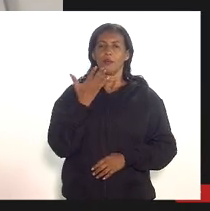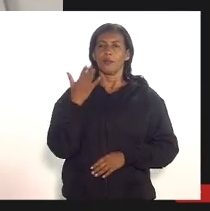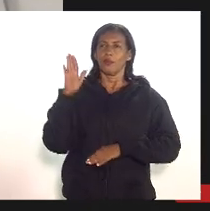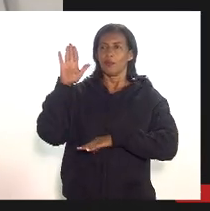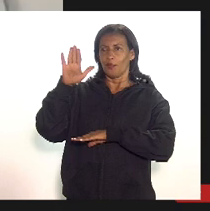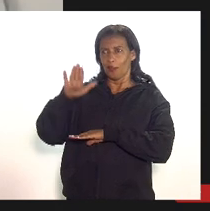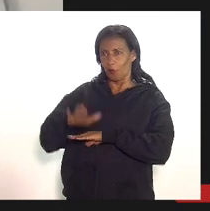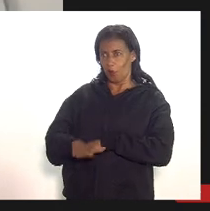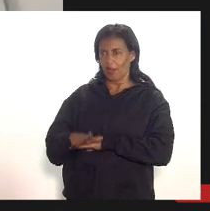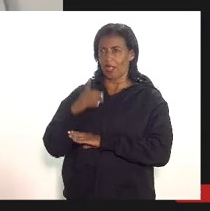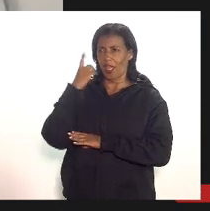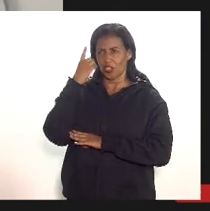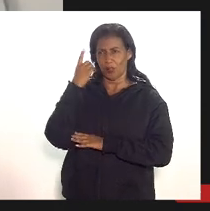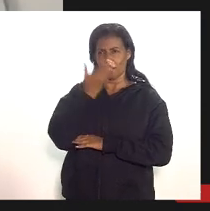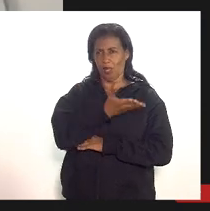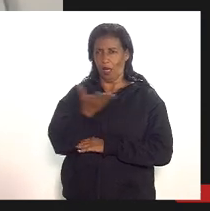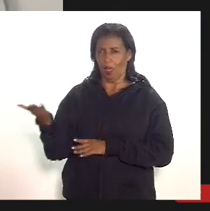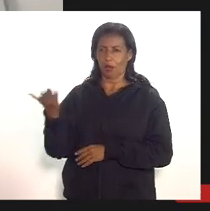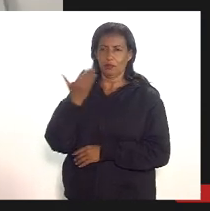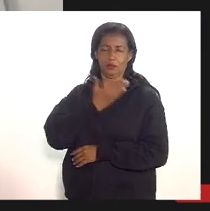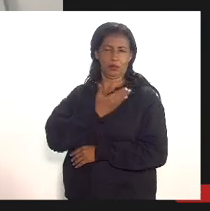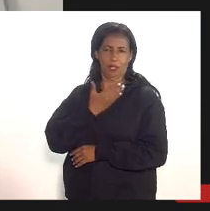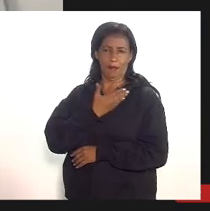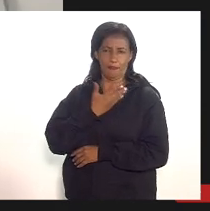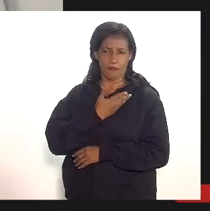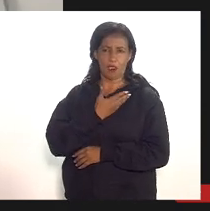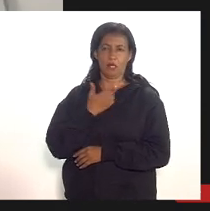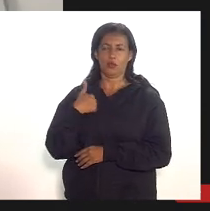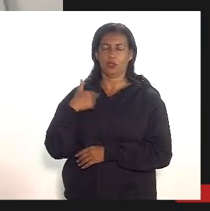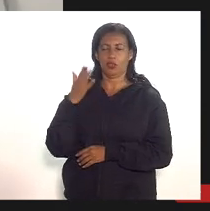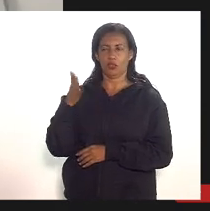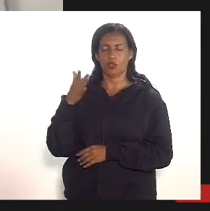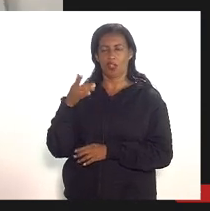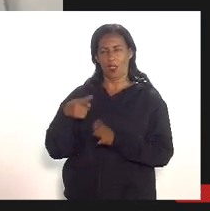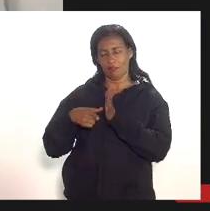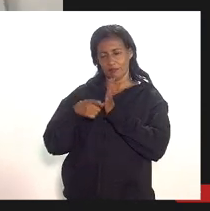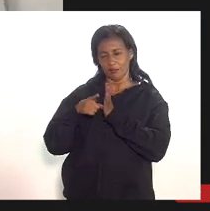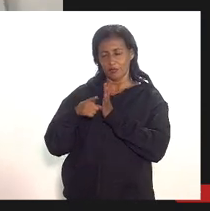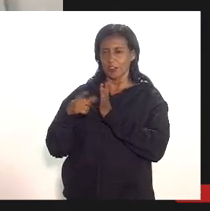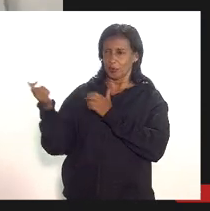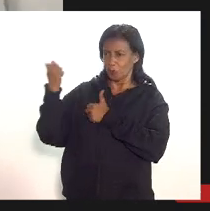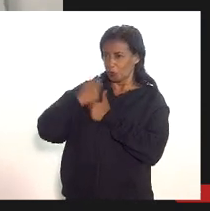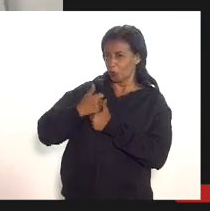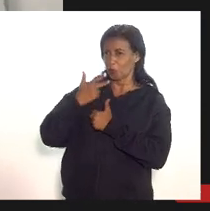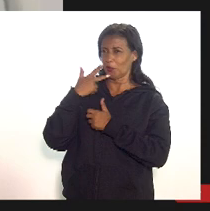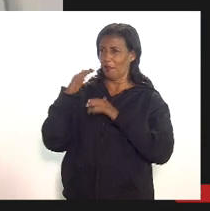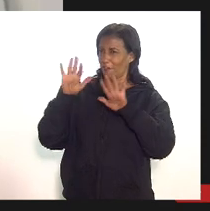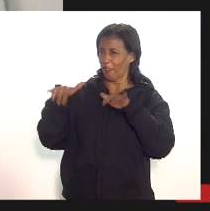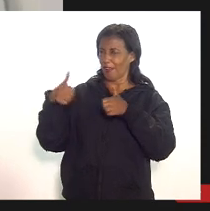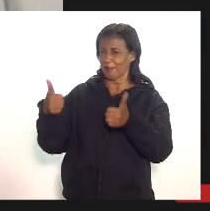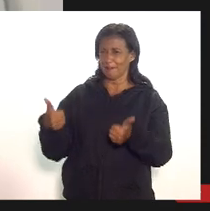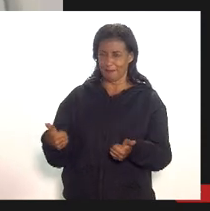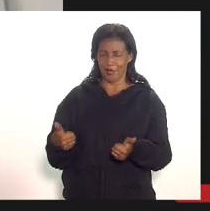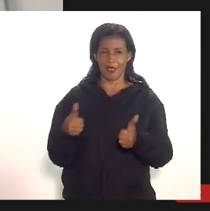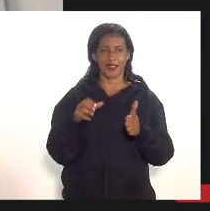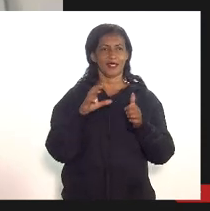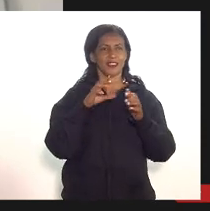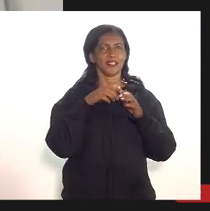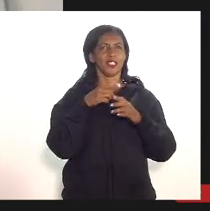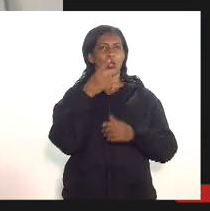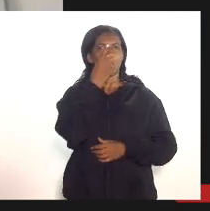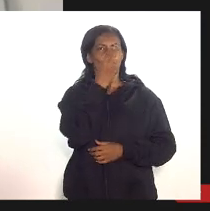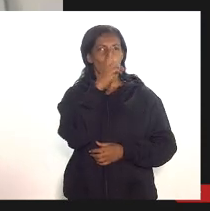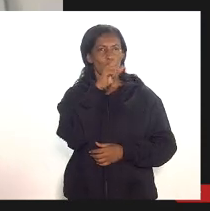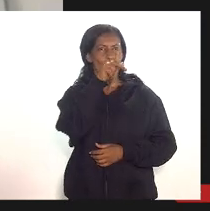deputados colegas que já me antecederam na fala secretário Guilherme Mercês sua equipe doutor